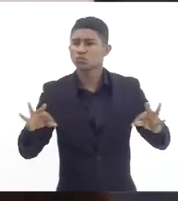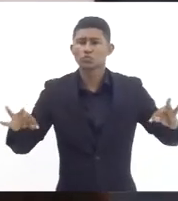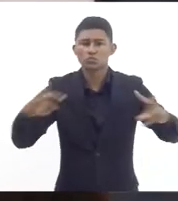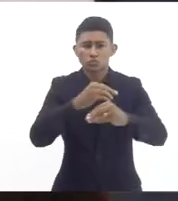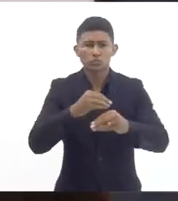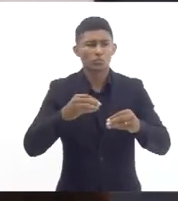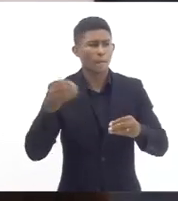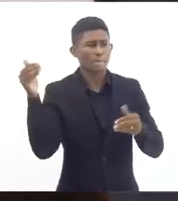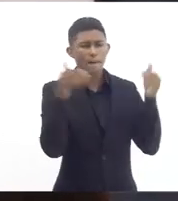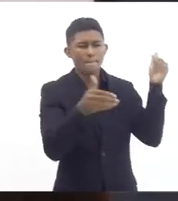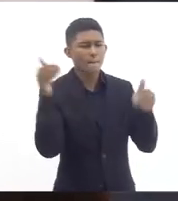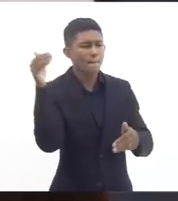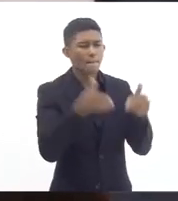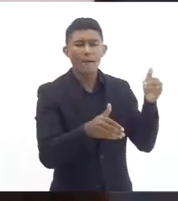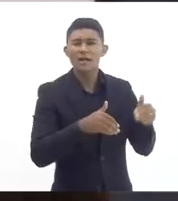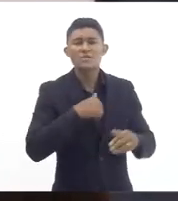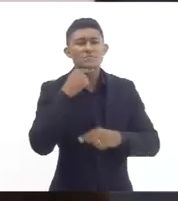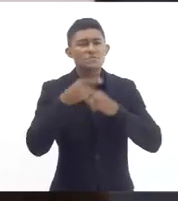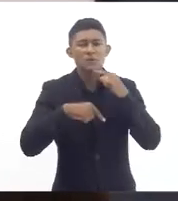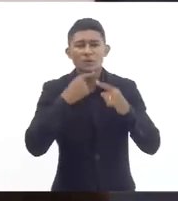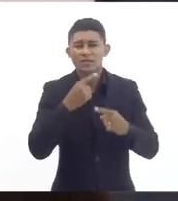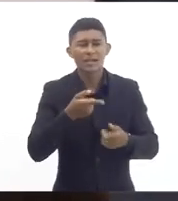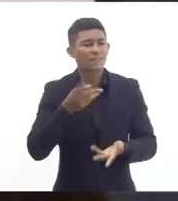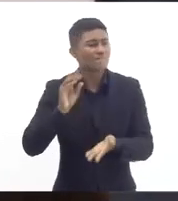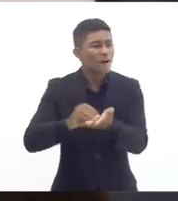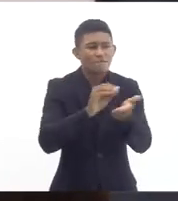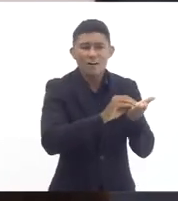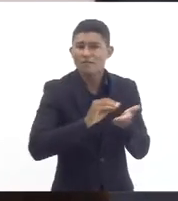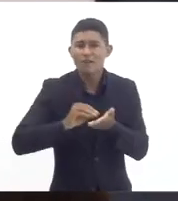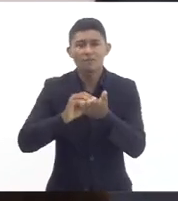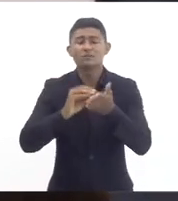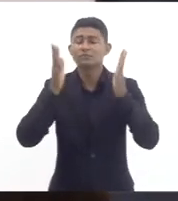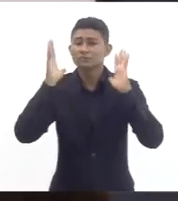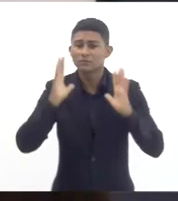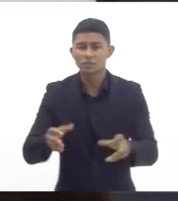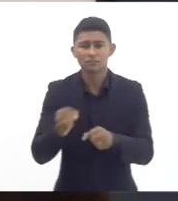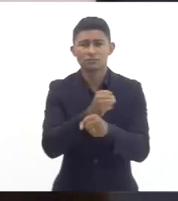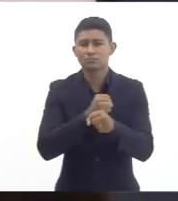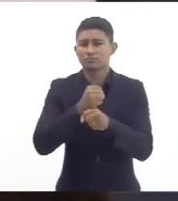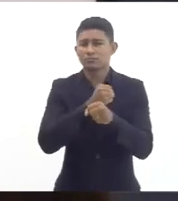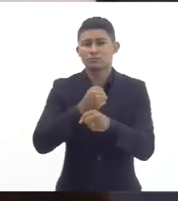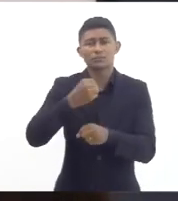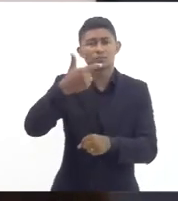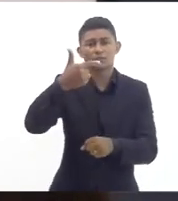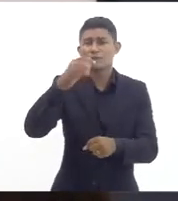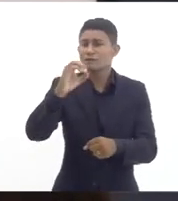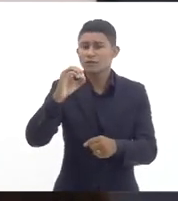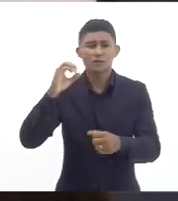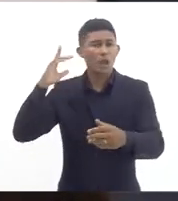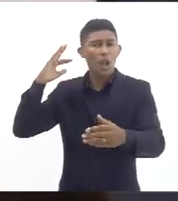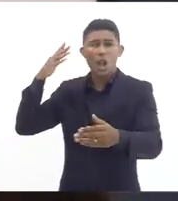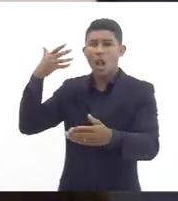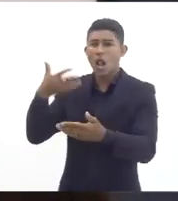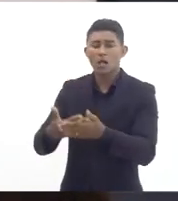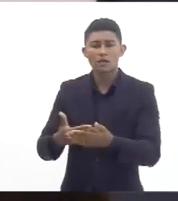isso é extremamente preocupante são 20 anos ou mais em que isso se repete